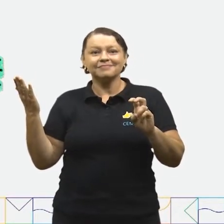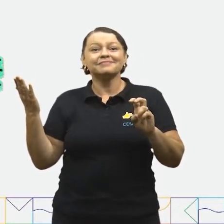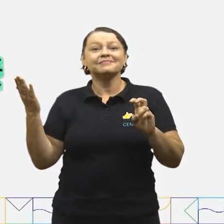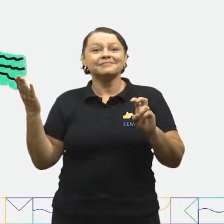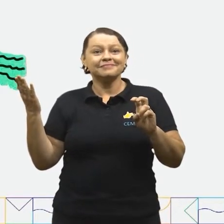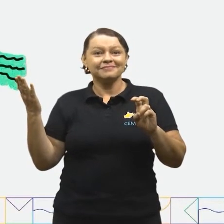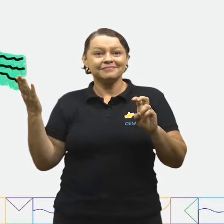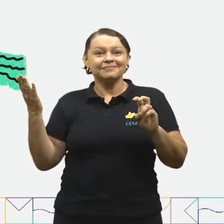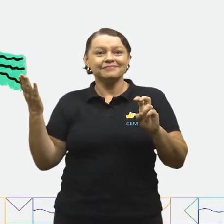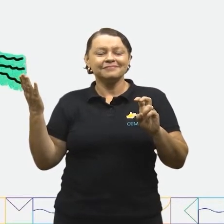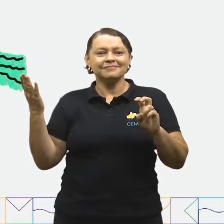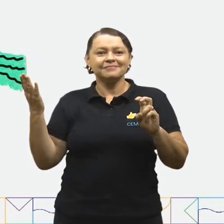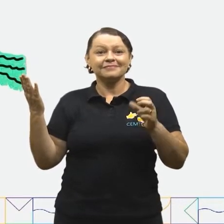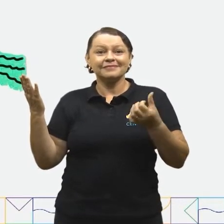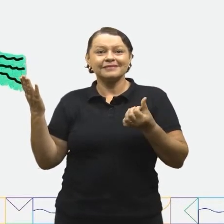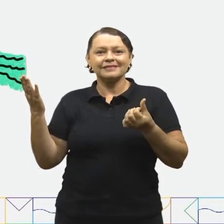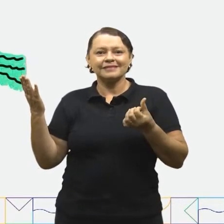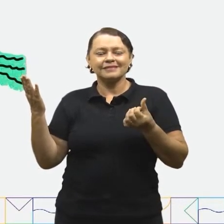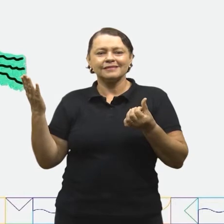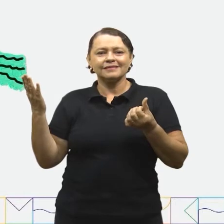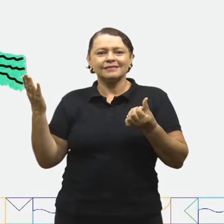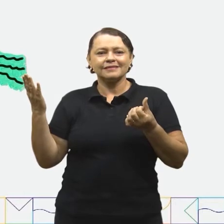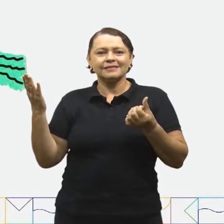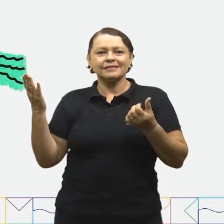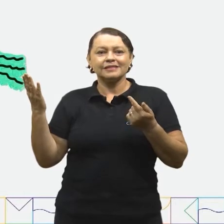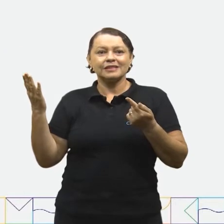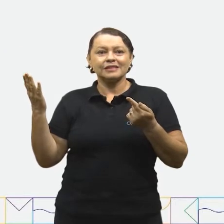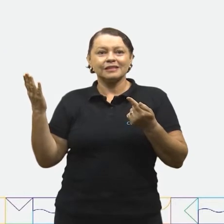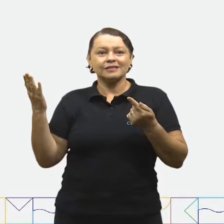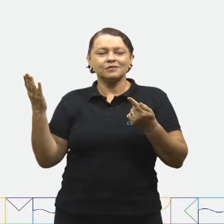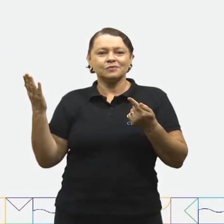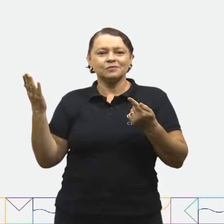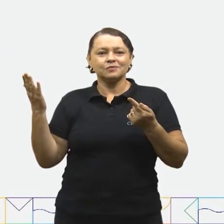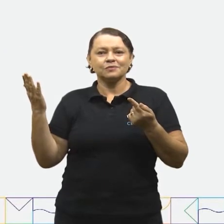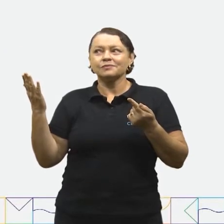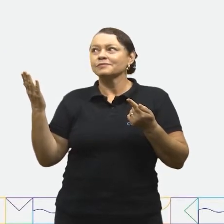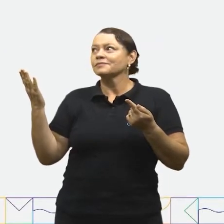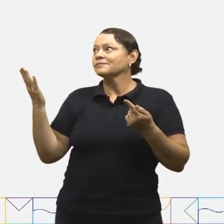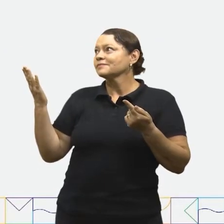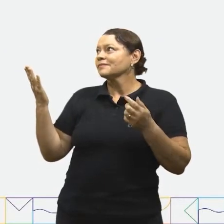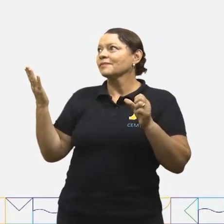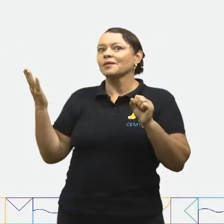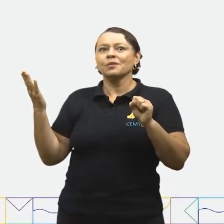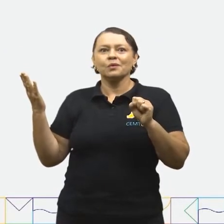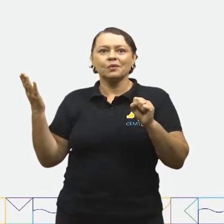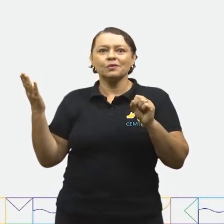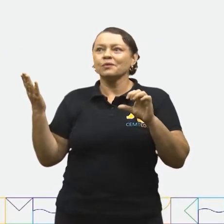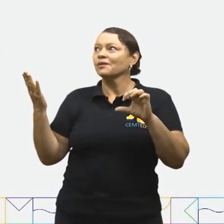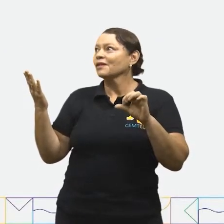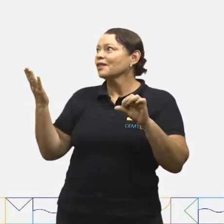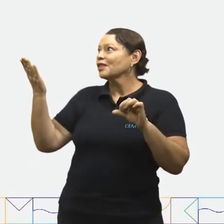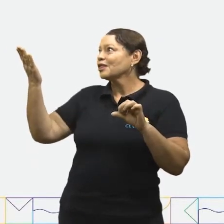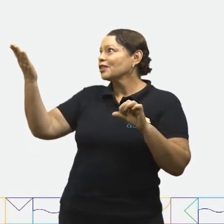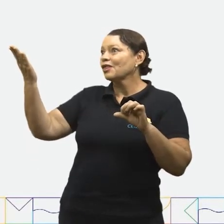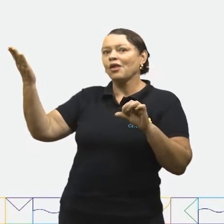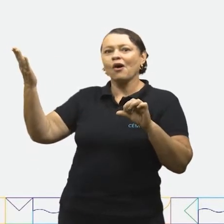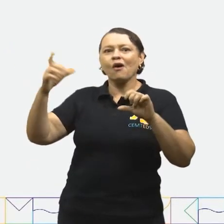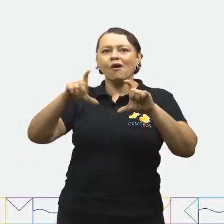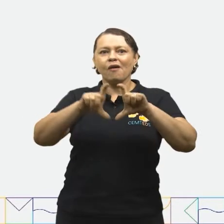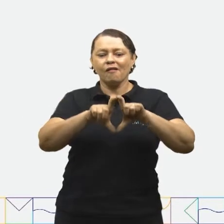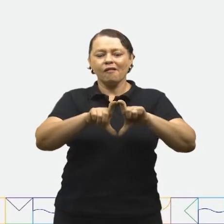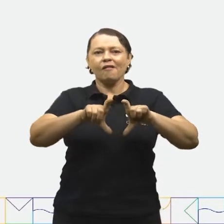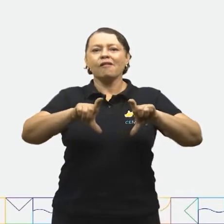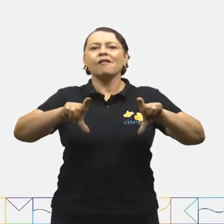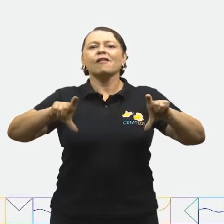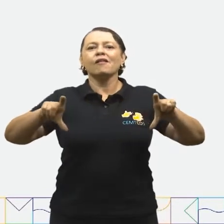cinco, seis, sete, oito, nove. Ou